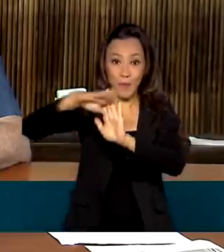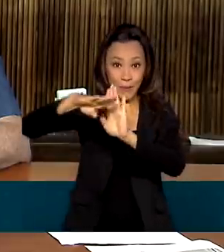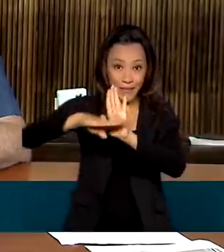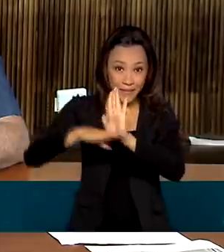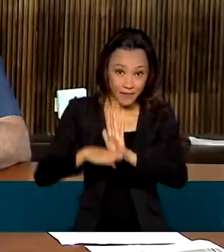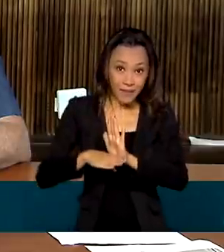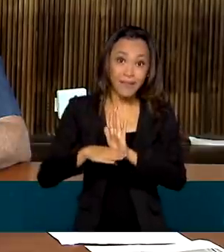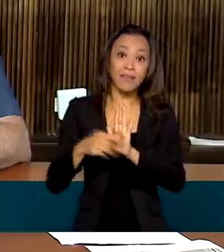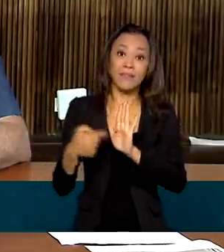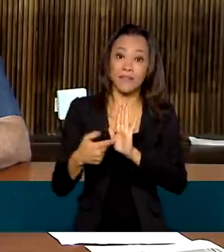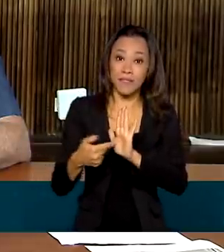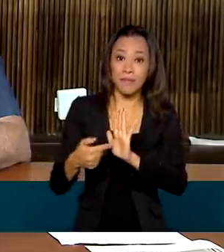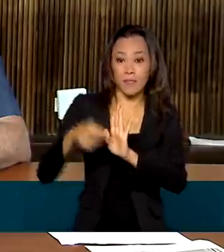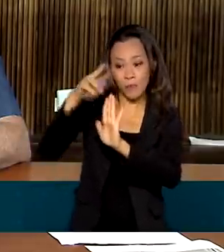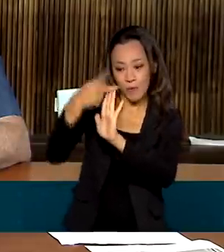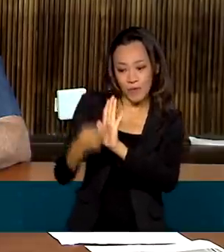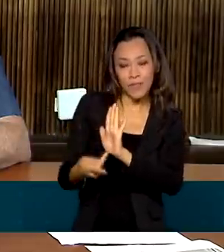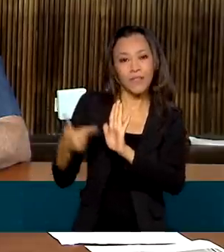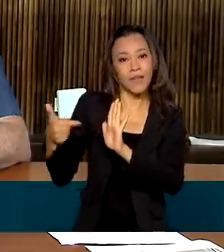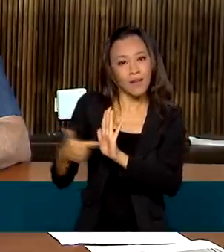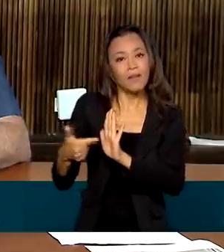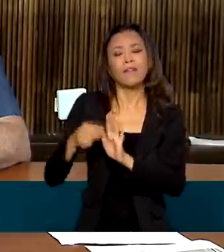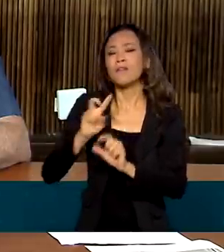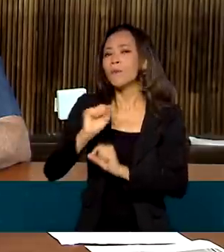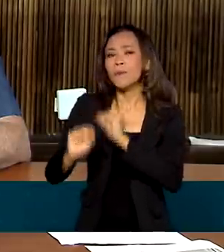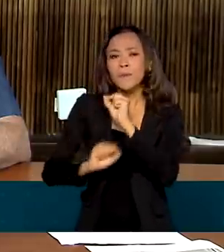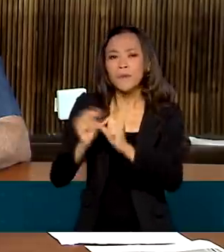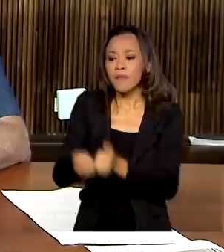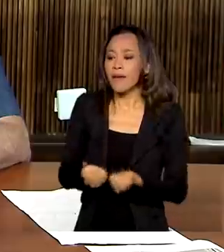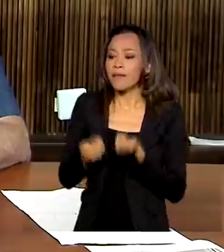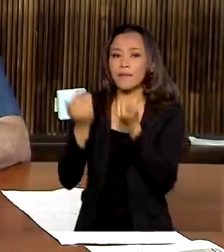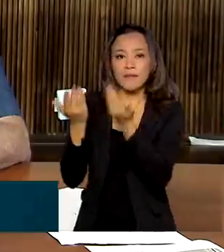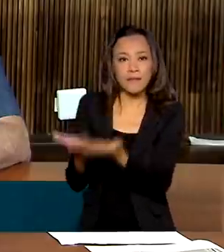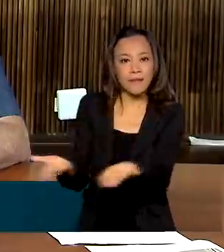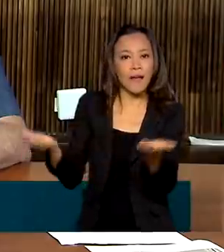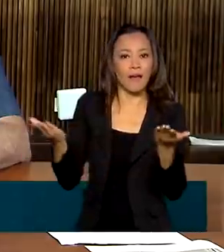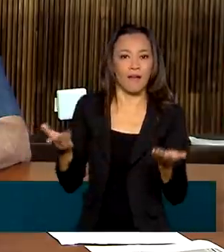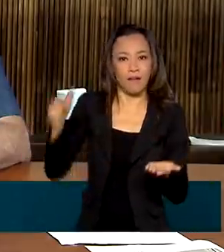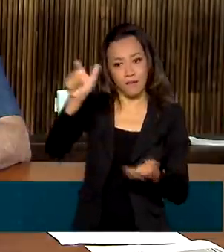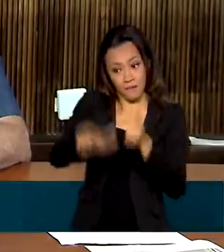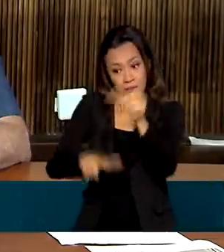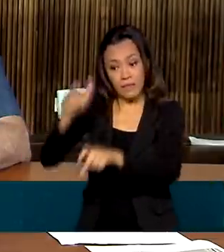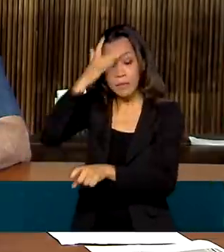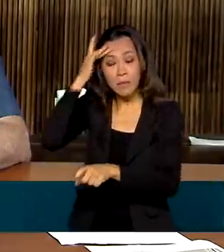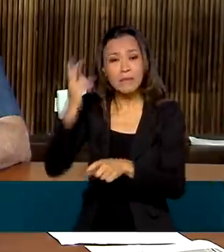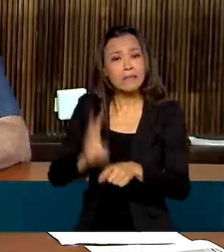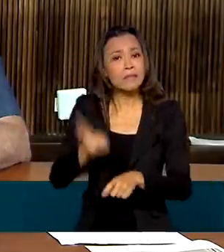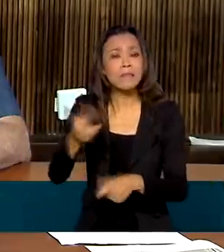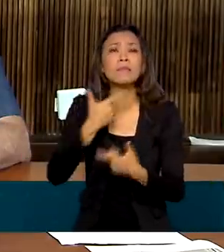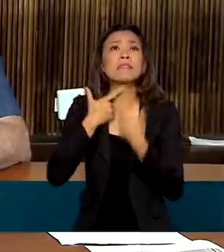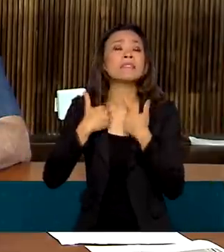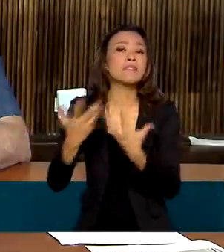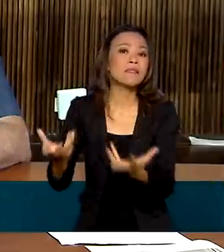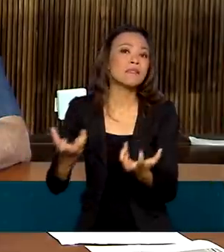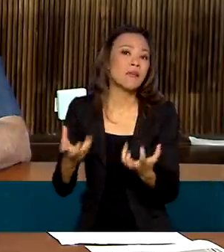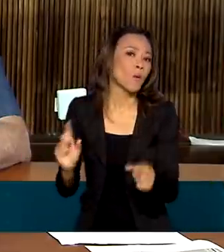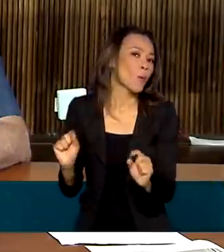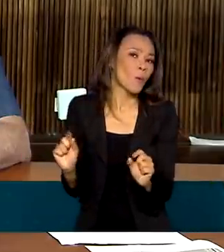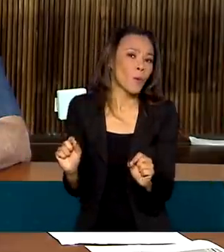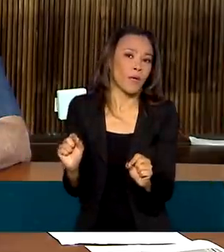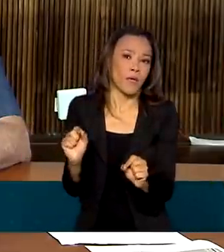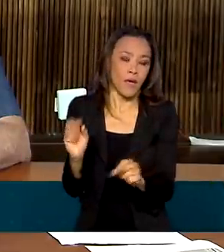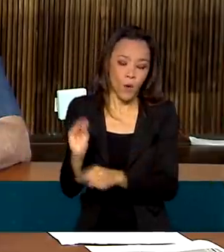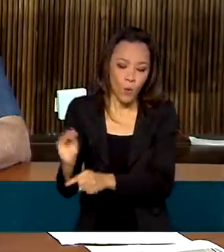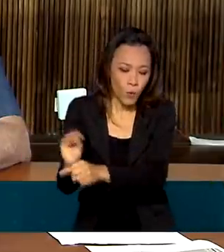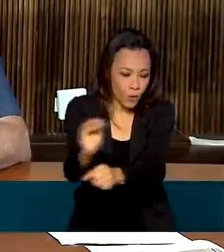vai trazer aquilo que o pecuarista sempre quis, que é a conservação,